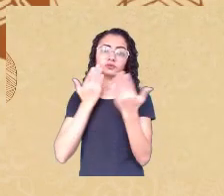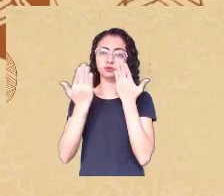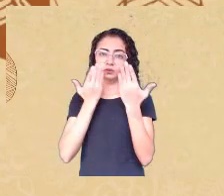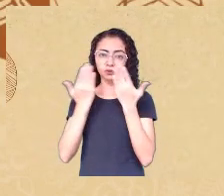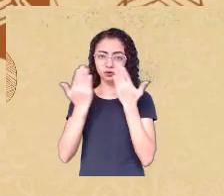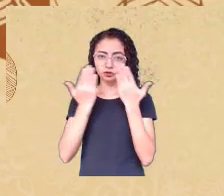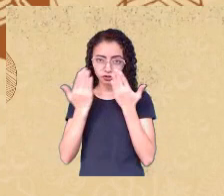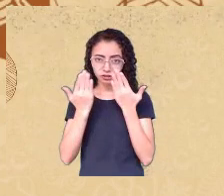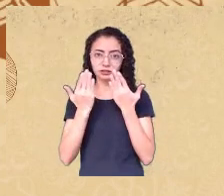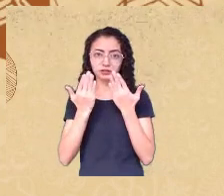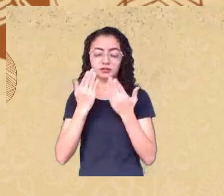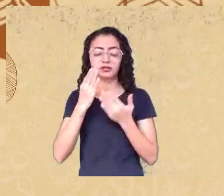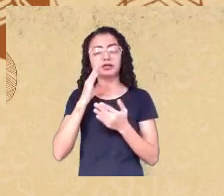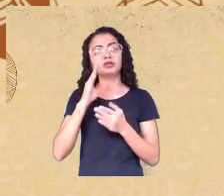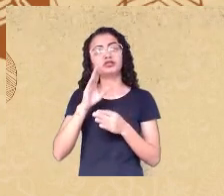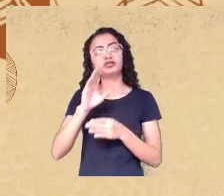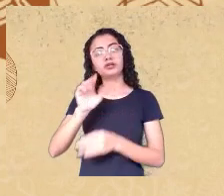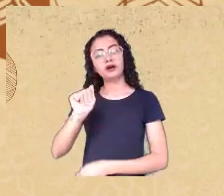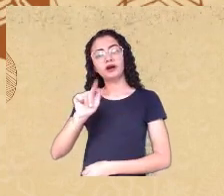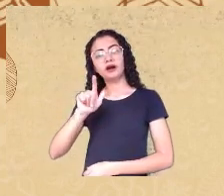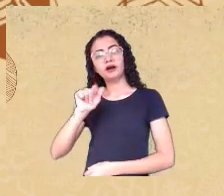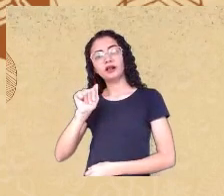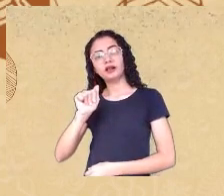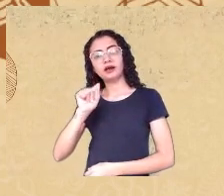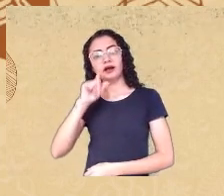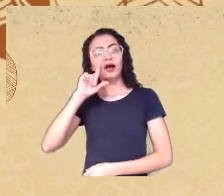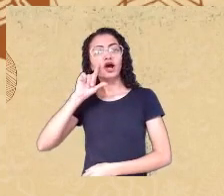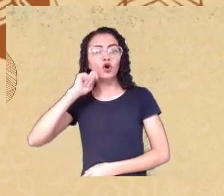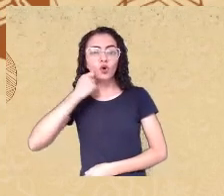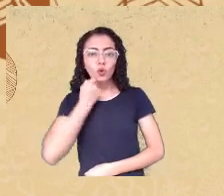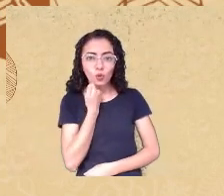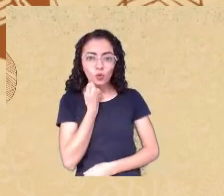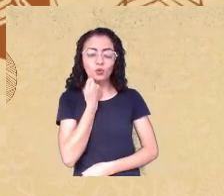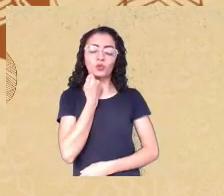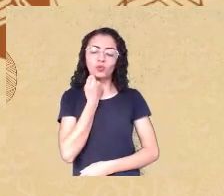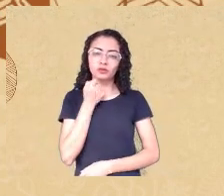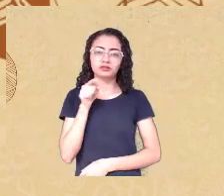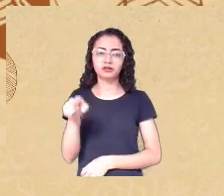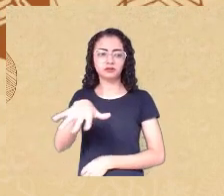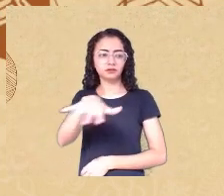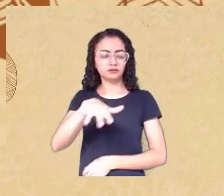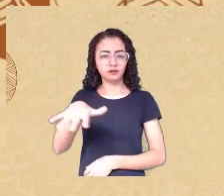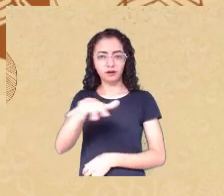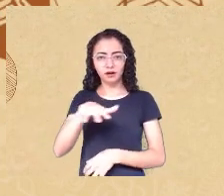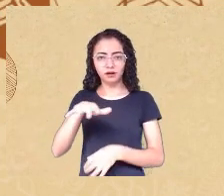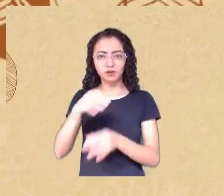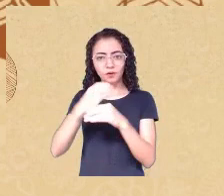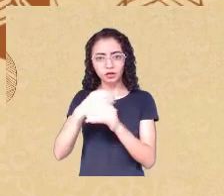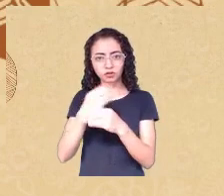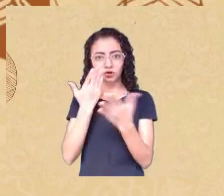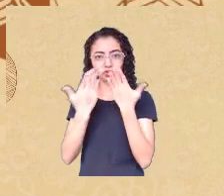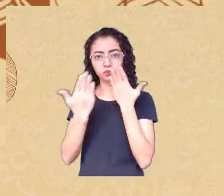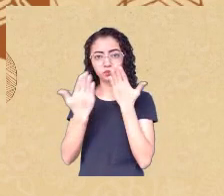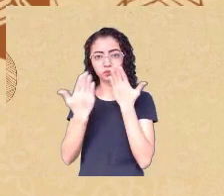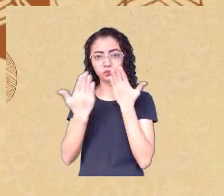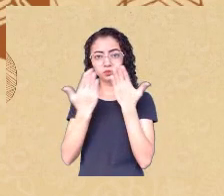coordena o Laboratório Alagoano de Psicometria e Avaliação Psicológica,